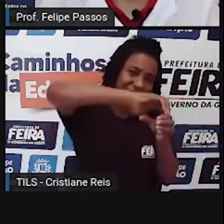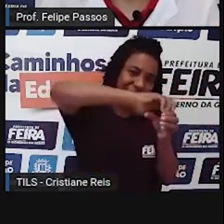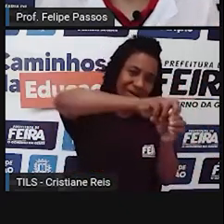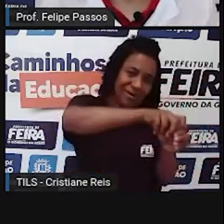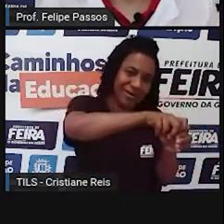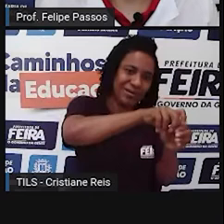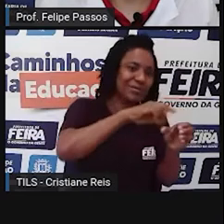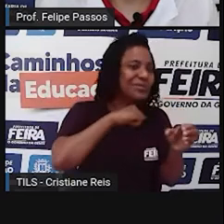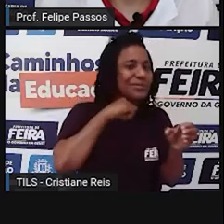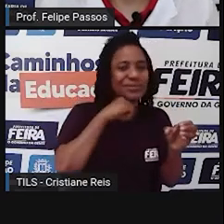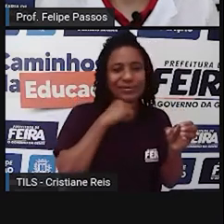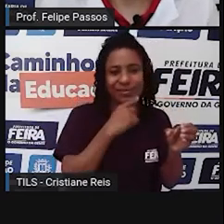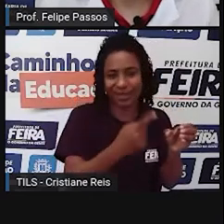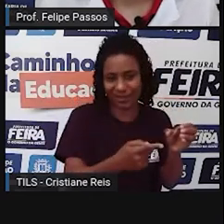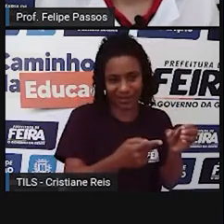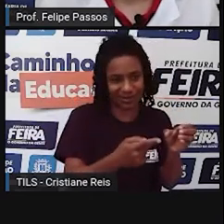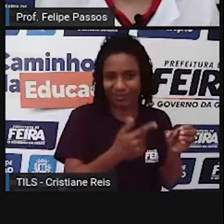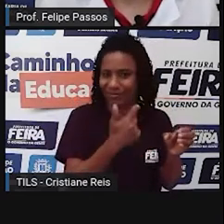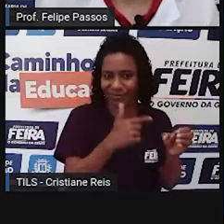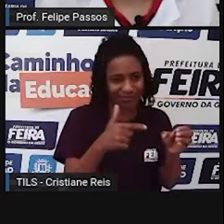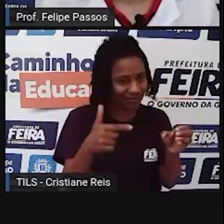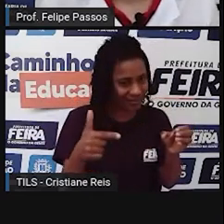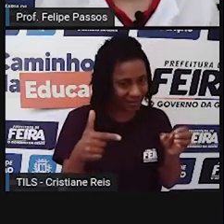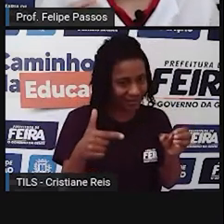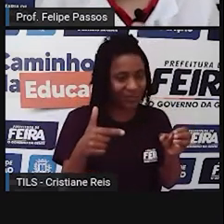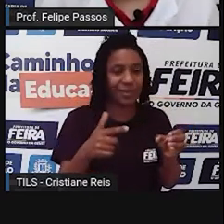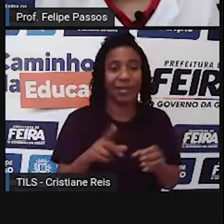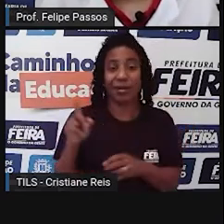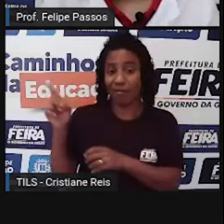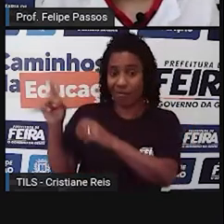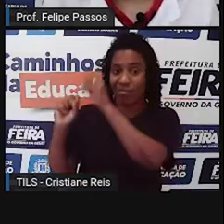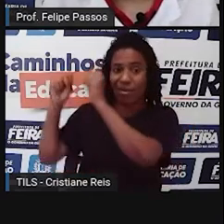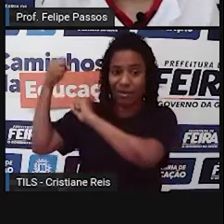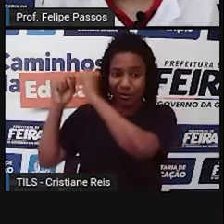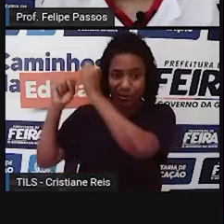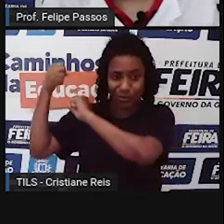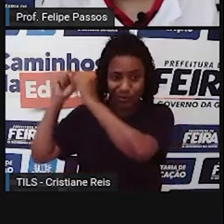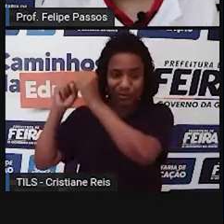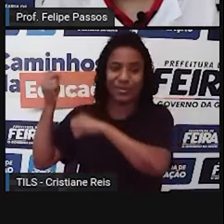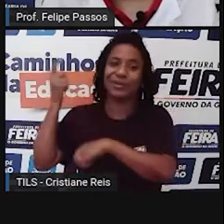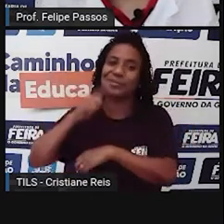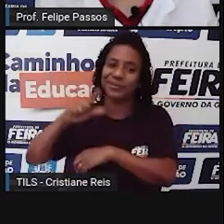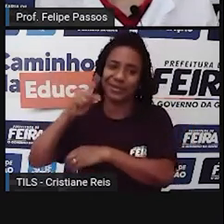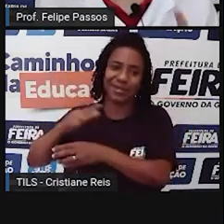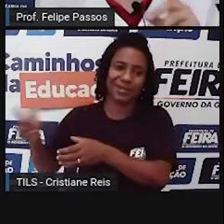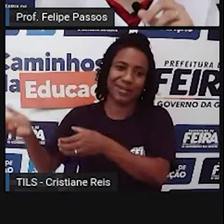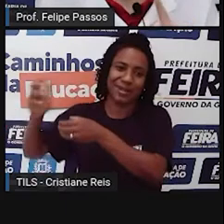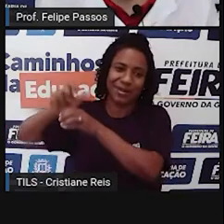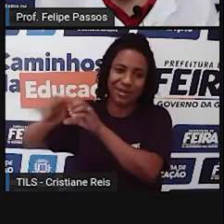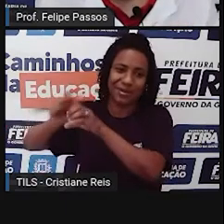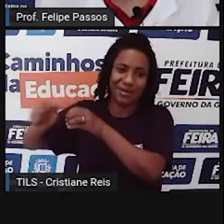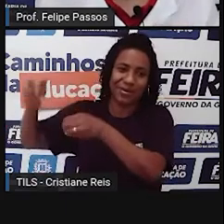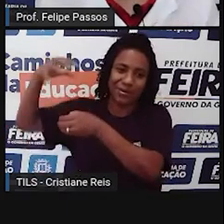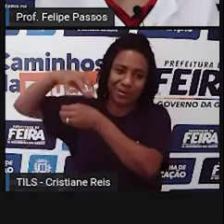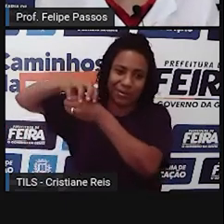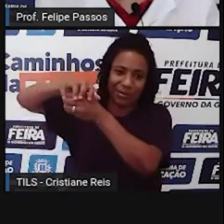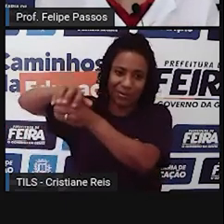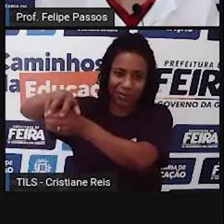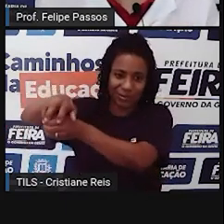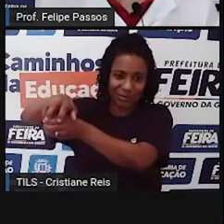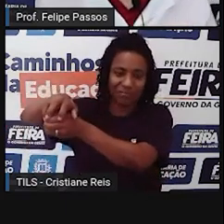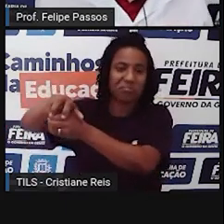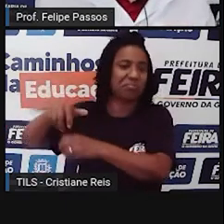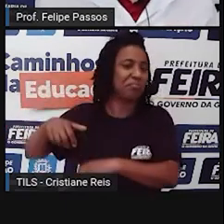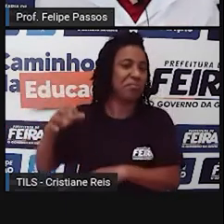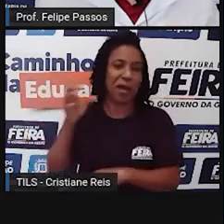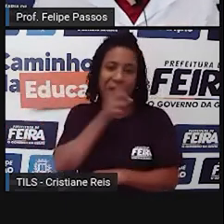aquele líquido que conserva o milho, enfim. A indústria, ela faz as coisas com maior eficiência, repito, não estou